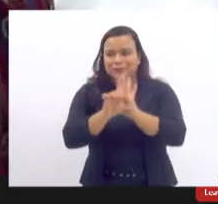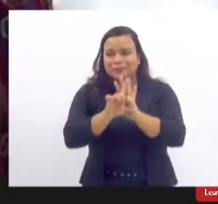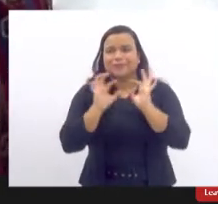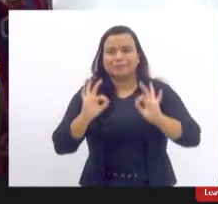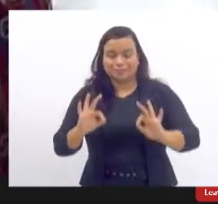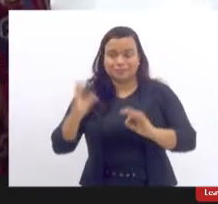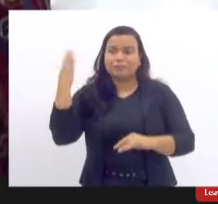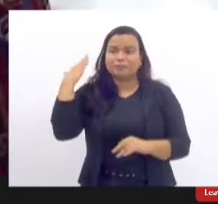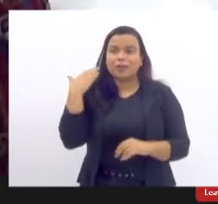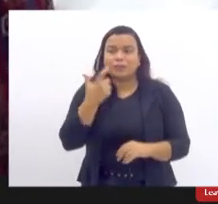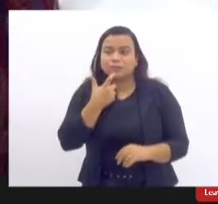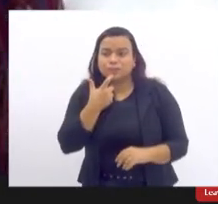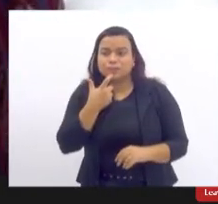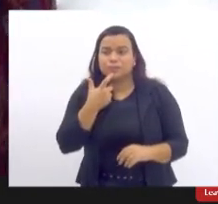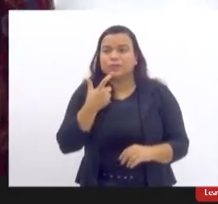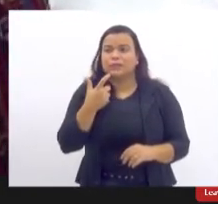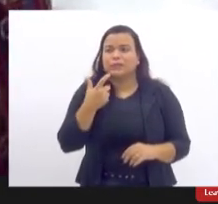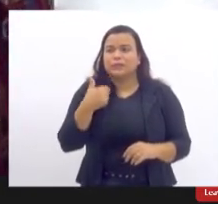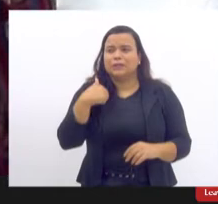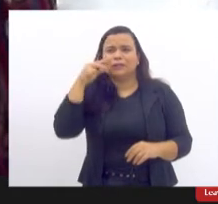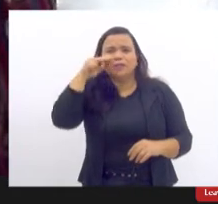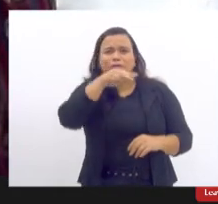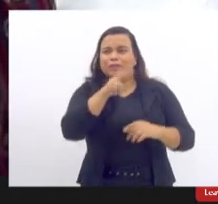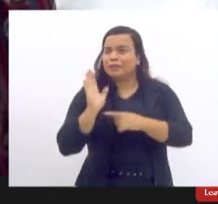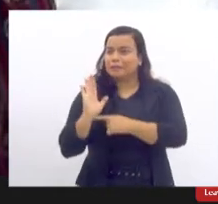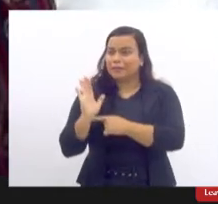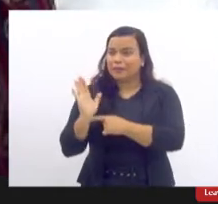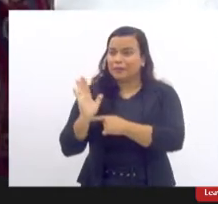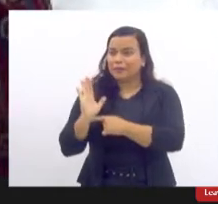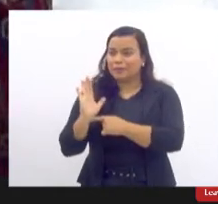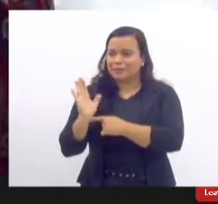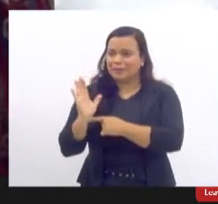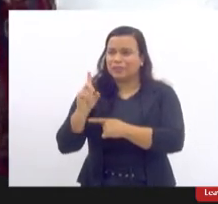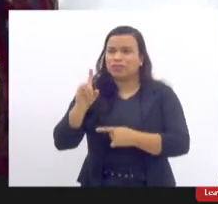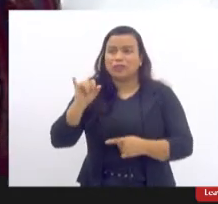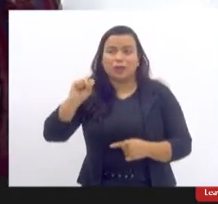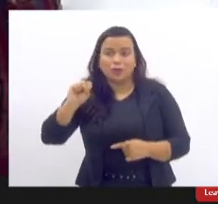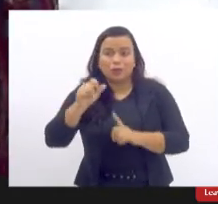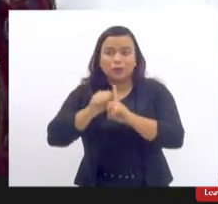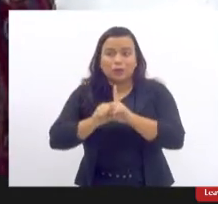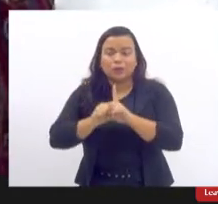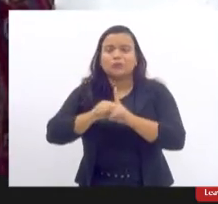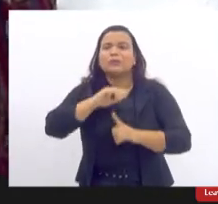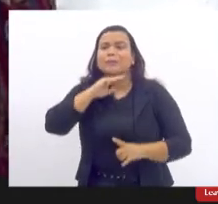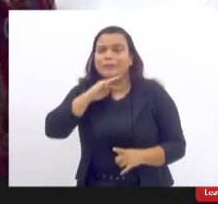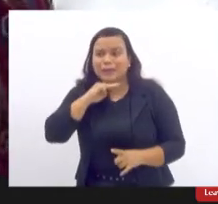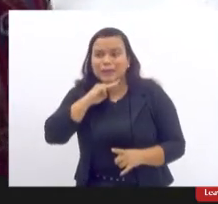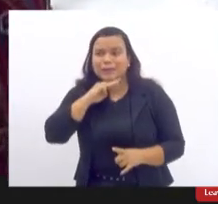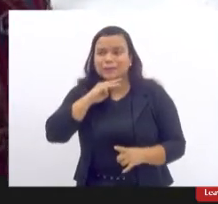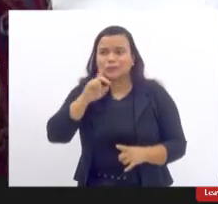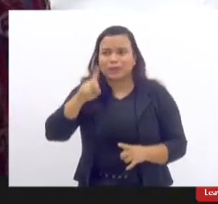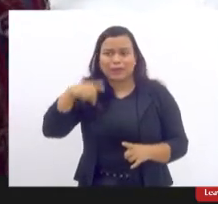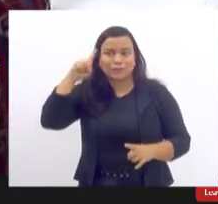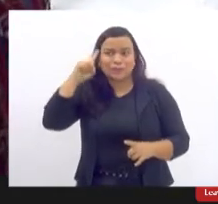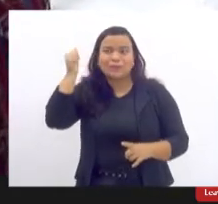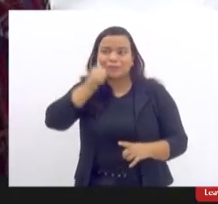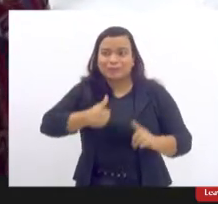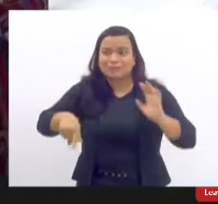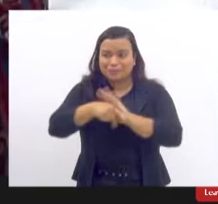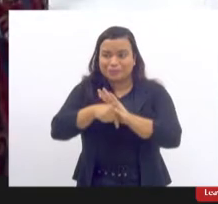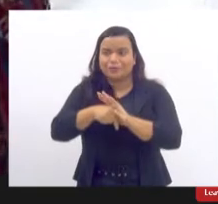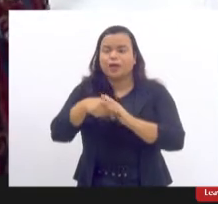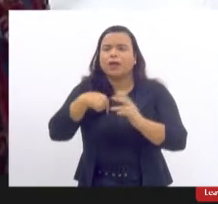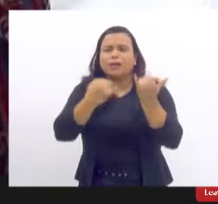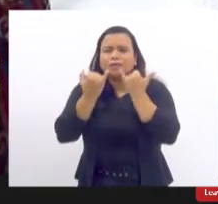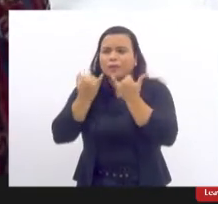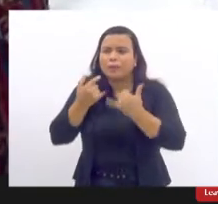pouco tempo atrás, eu vi esse filme no dia 8 de março, Dia das Mulheres, eu tinha pouca informação sobre esse assunto,